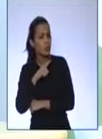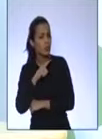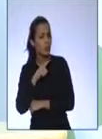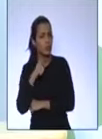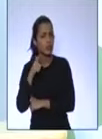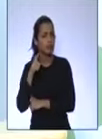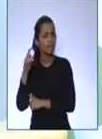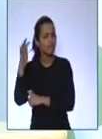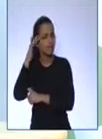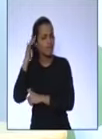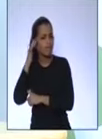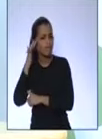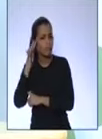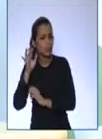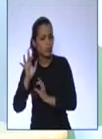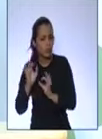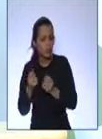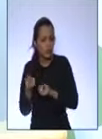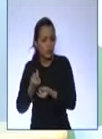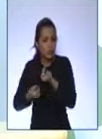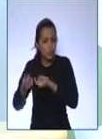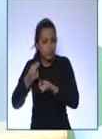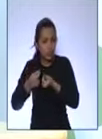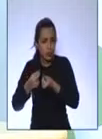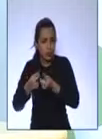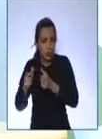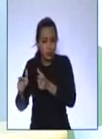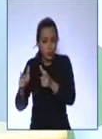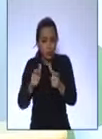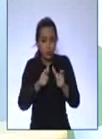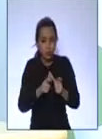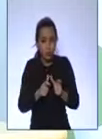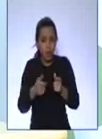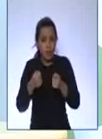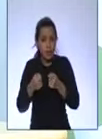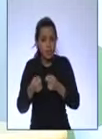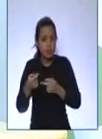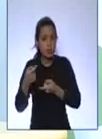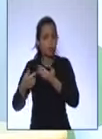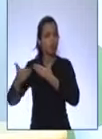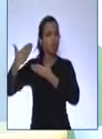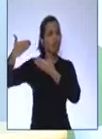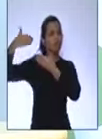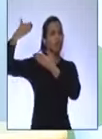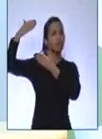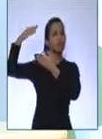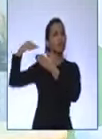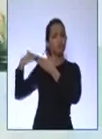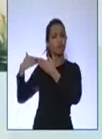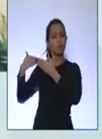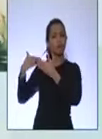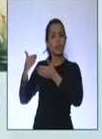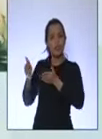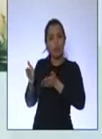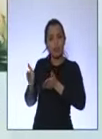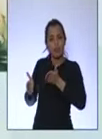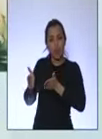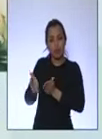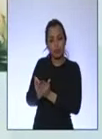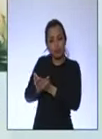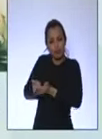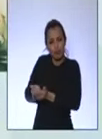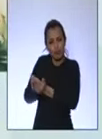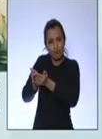voltar um pouquinho e pensar nas grandes navegações. Então, olhando aí o que está